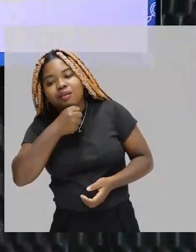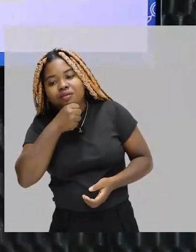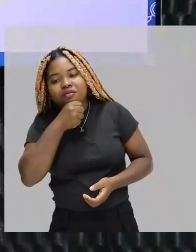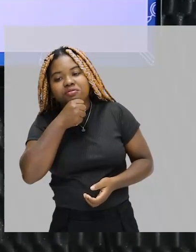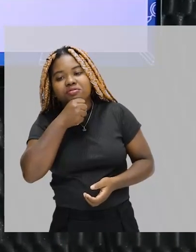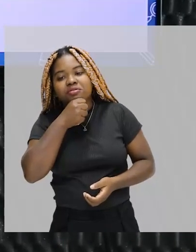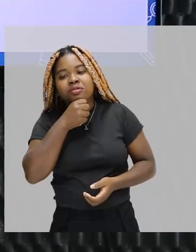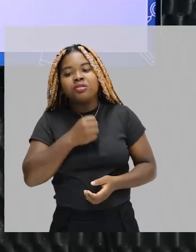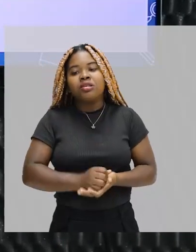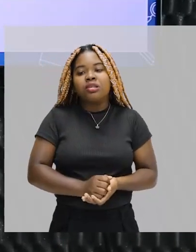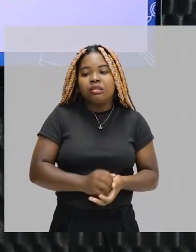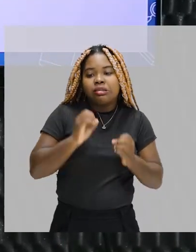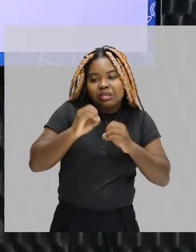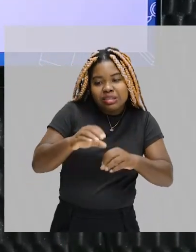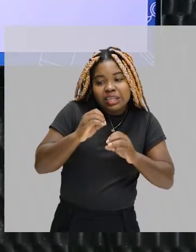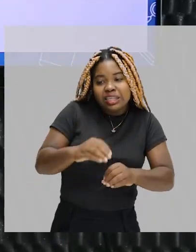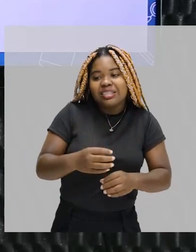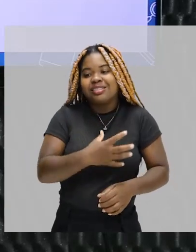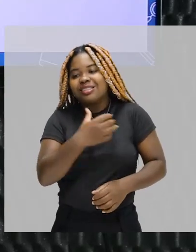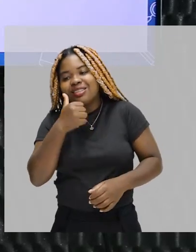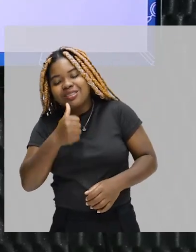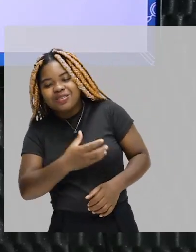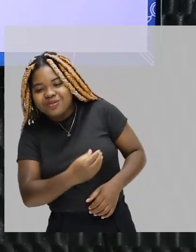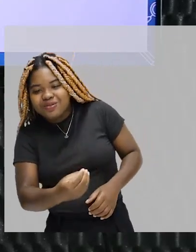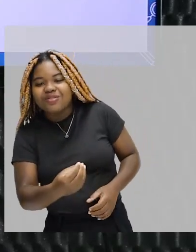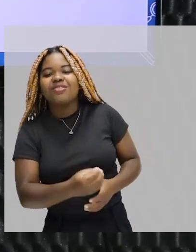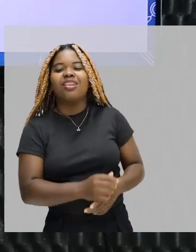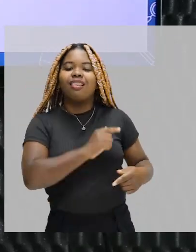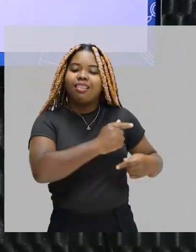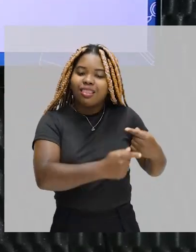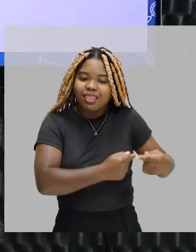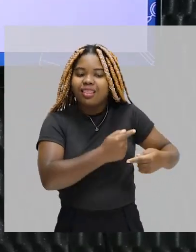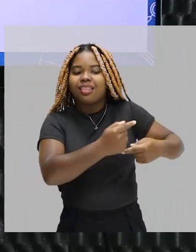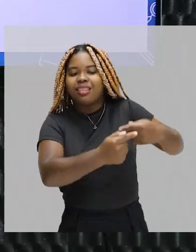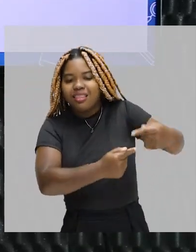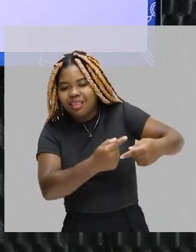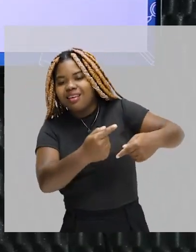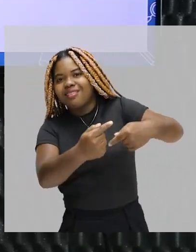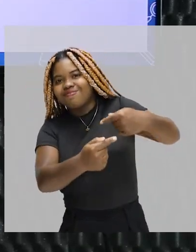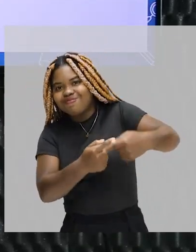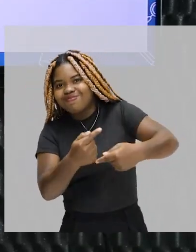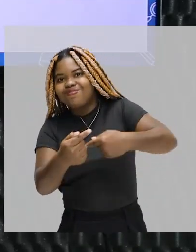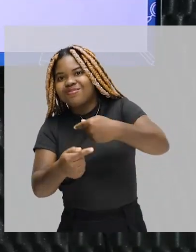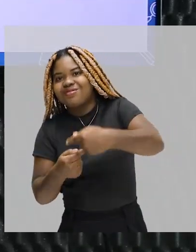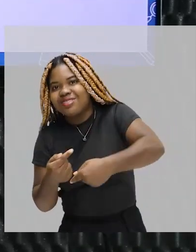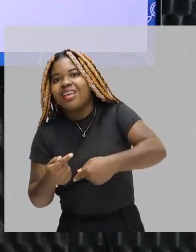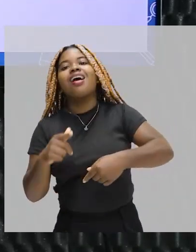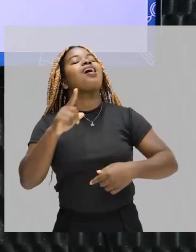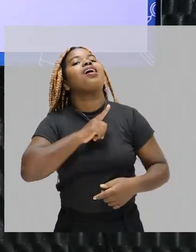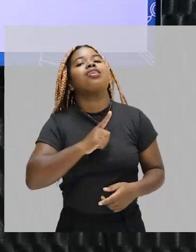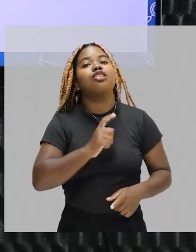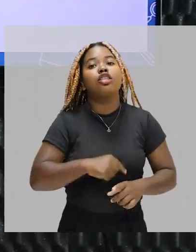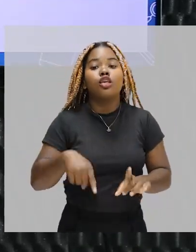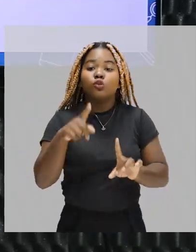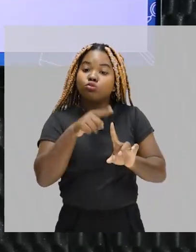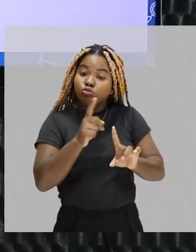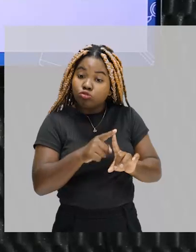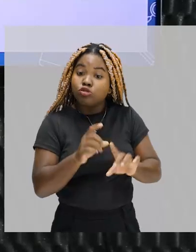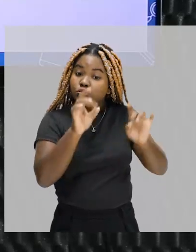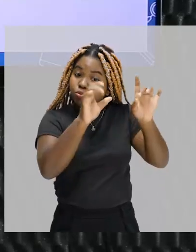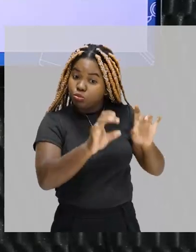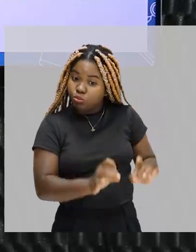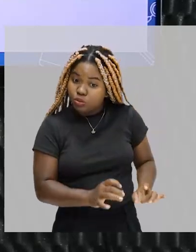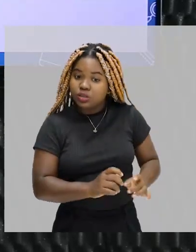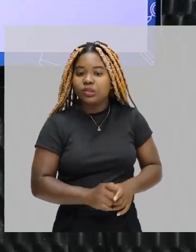homens também trabalham com isso. E ela traz um modelo específico de estrutura visual e gráfica, que é